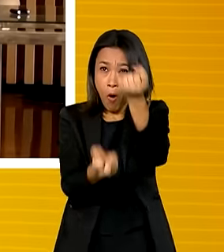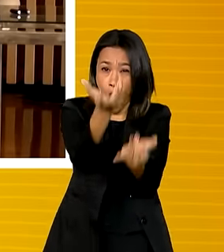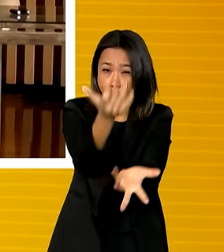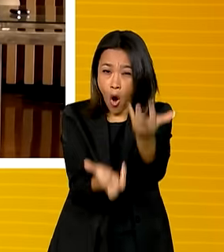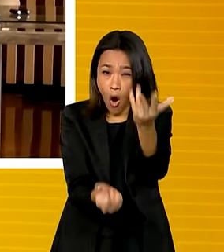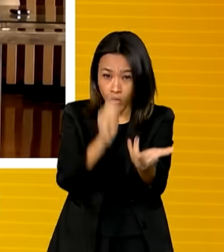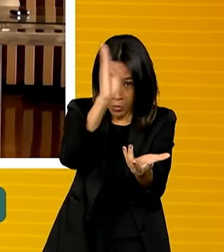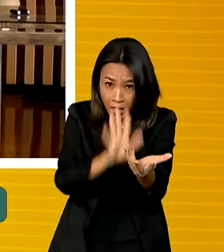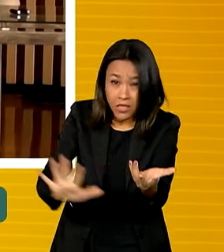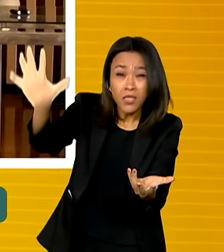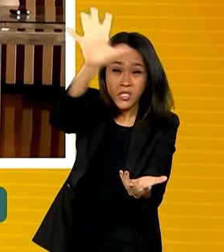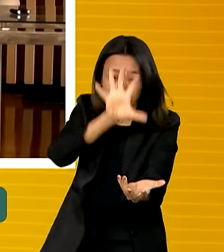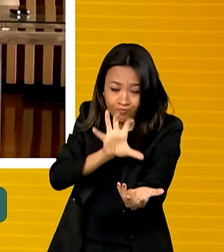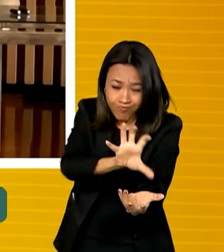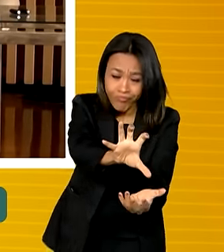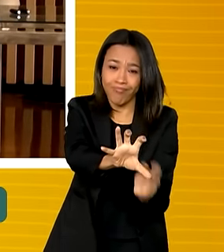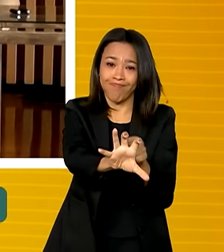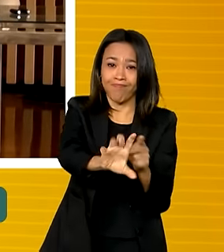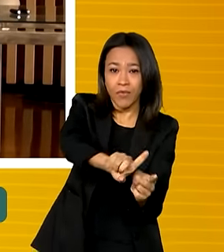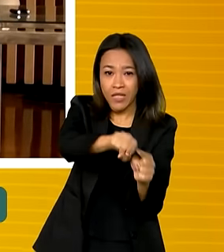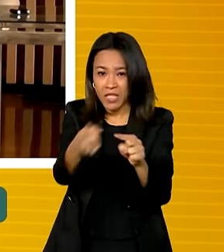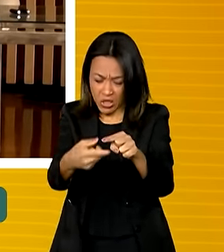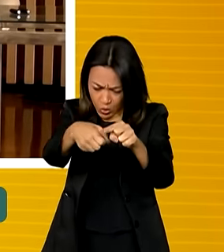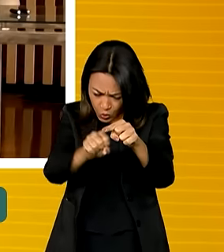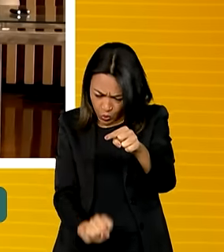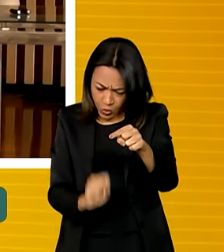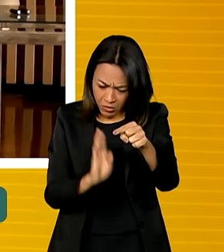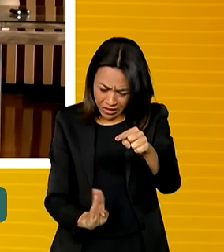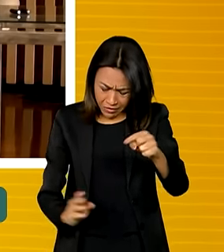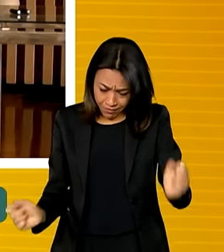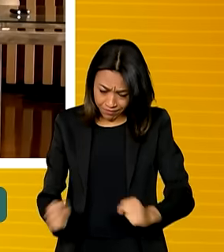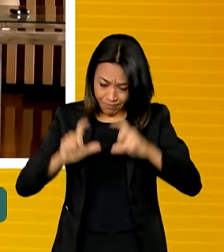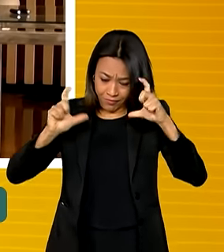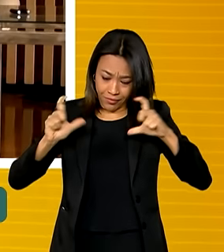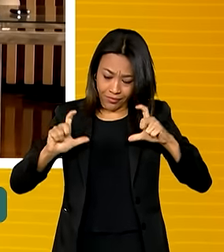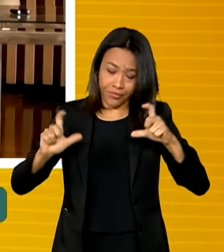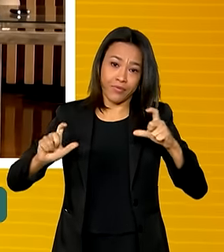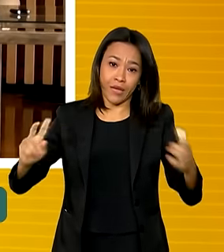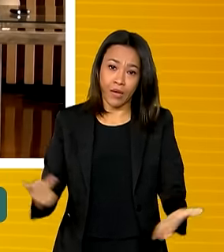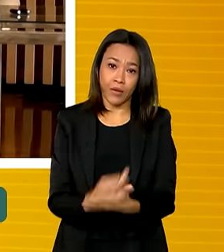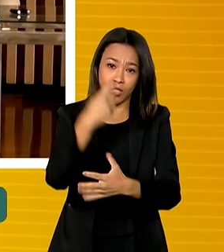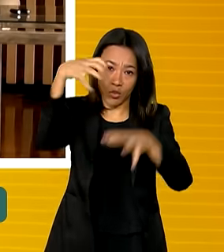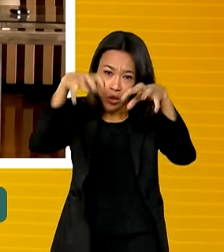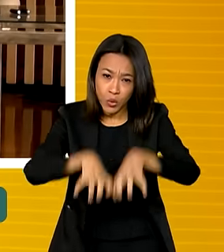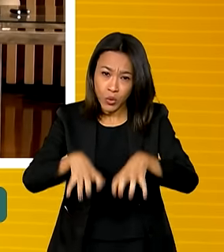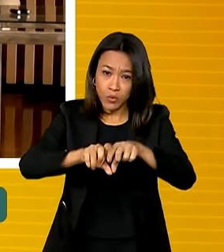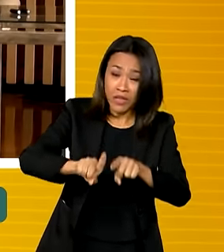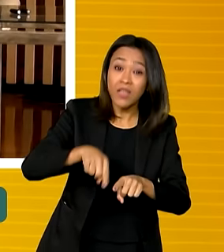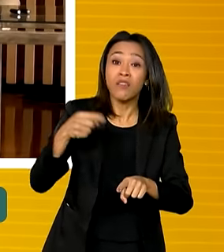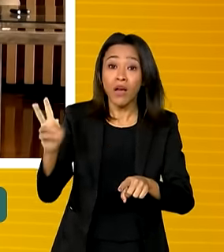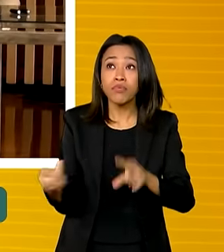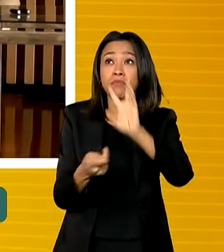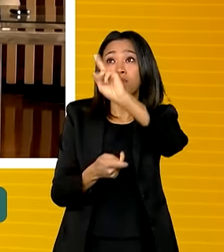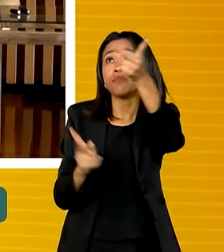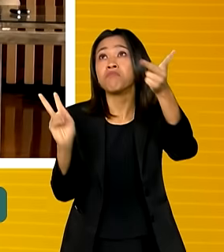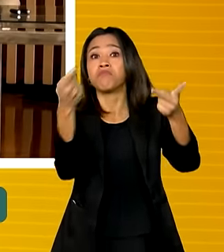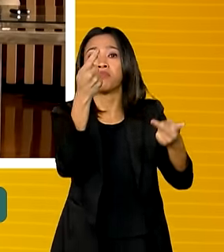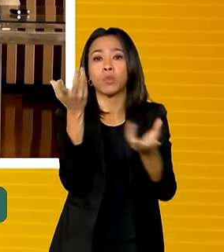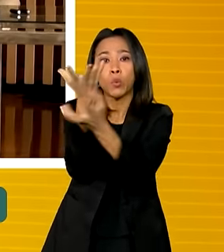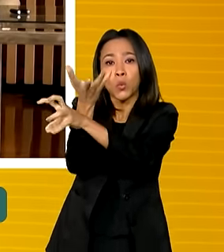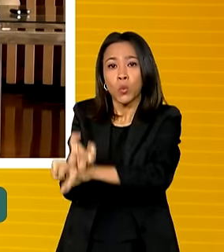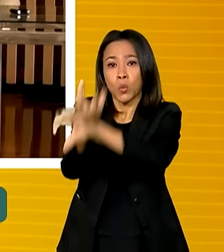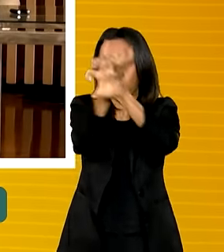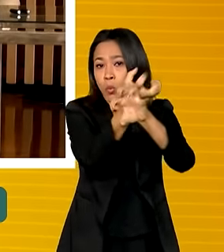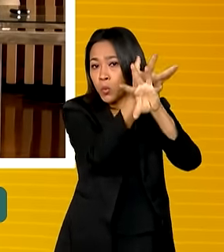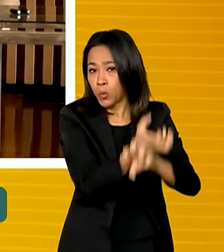viver uma situação dramática na região sul e daqui a pouco teremos outra de seca. ao longo deste ano, nós